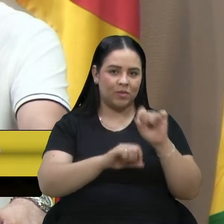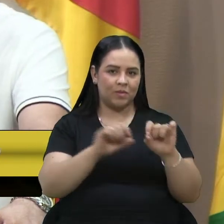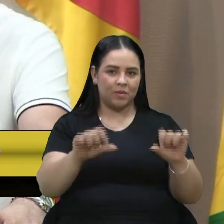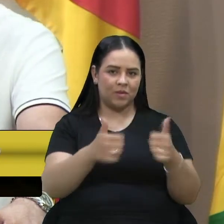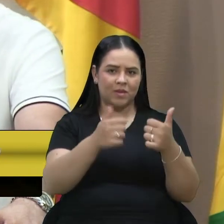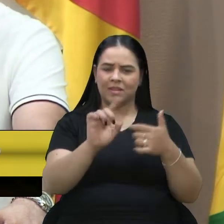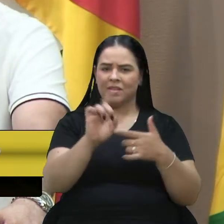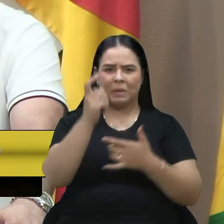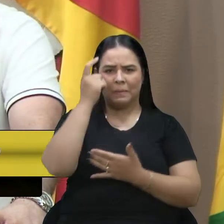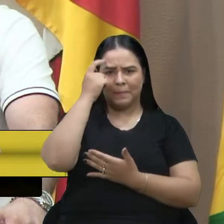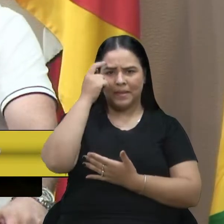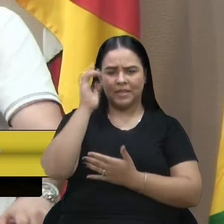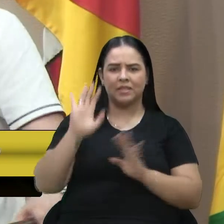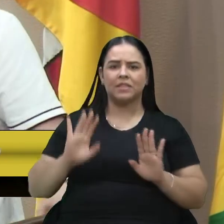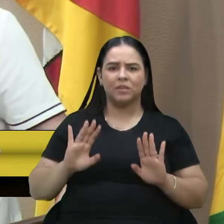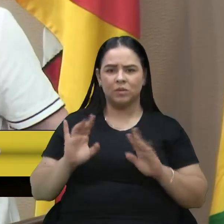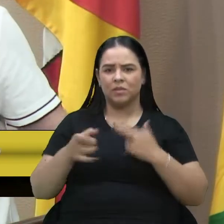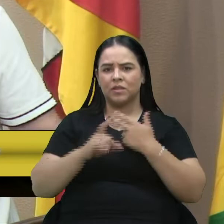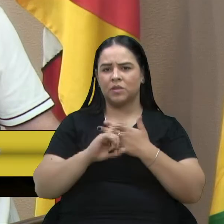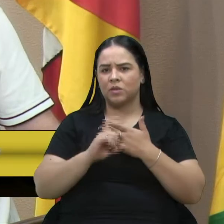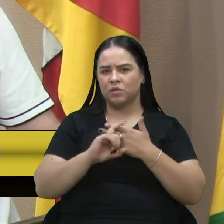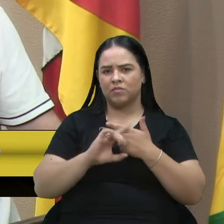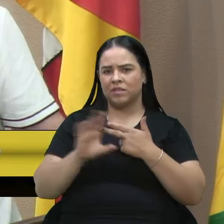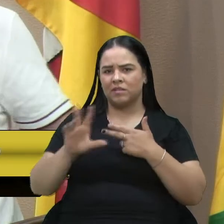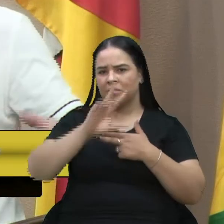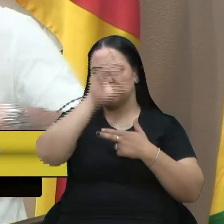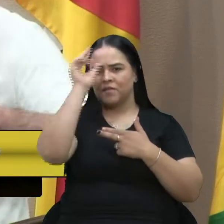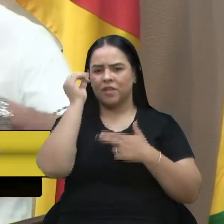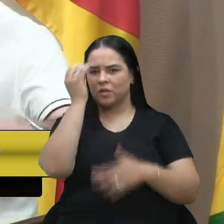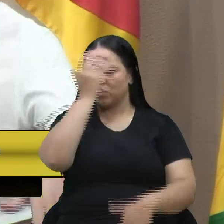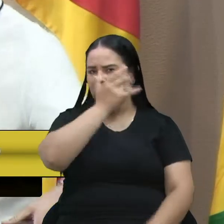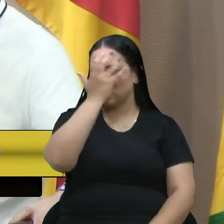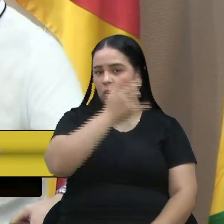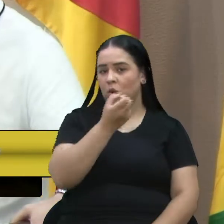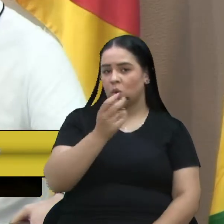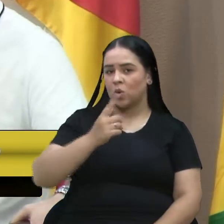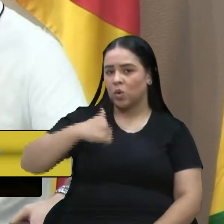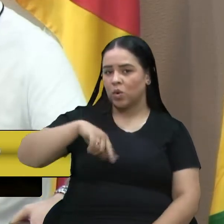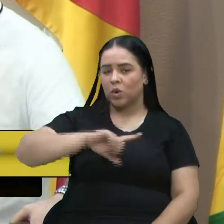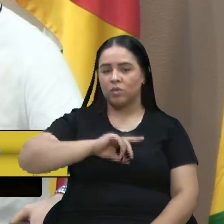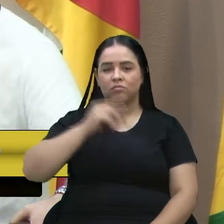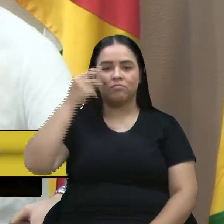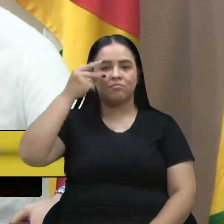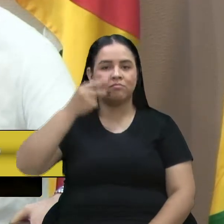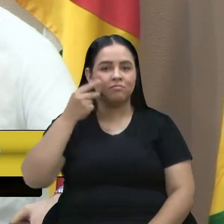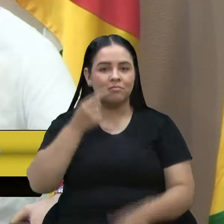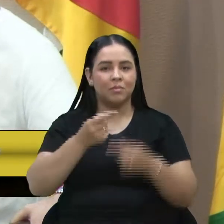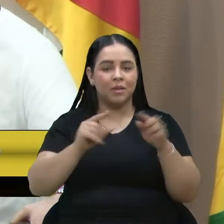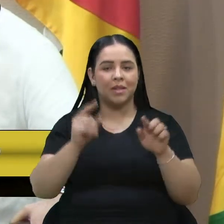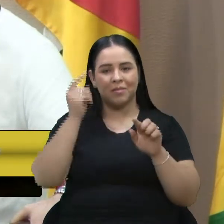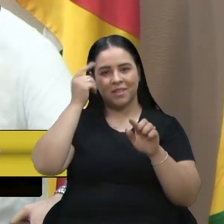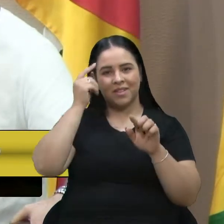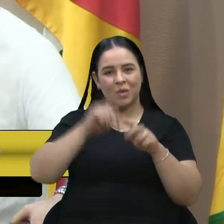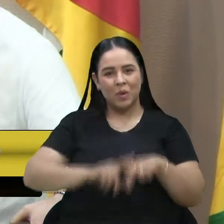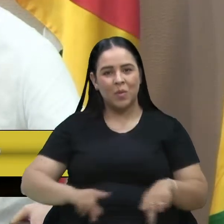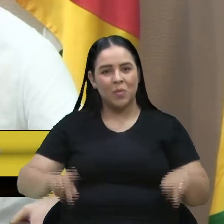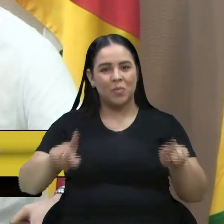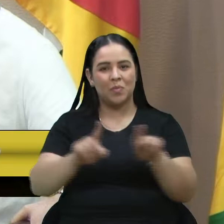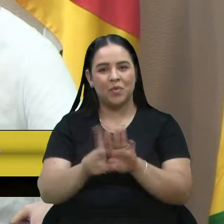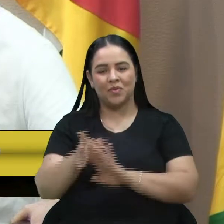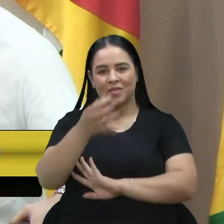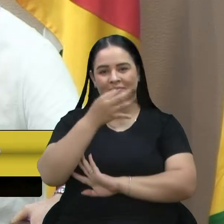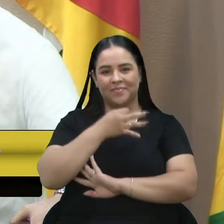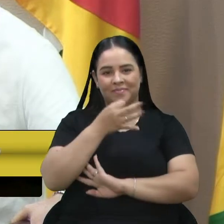e não pensando no Executivo como prefeito Adiló, ou pensando em nós como vereadores, mas sim pensando na população caxiense.